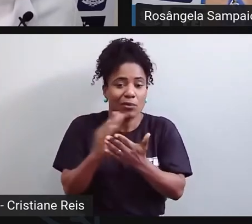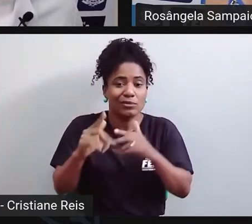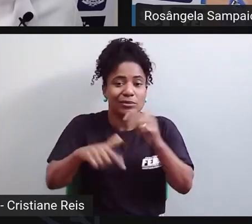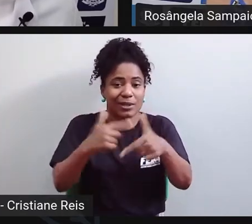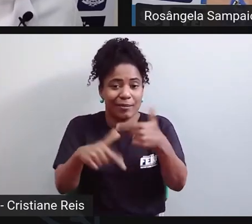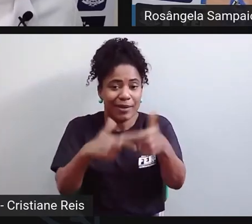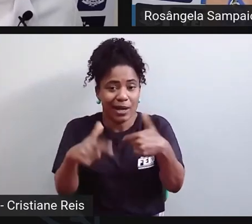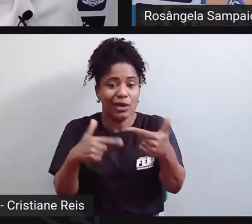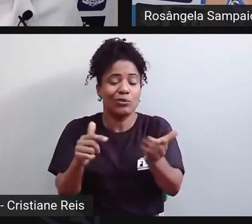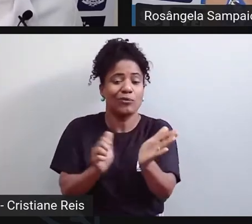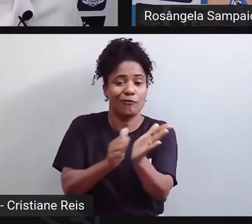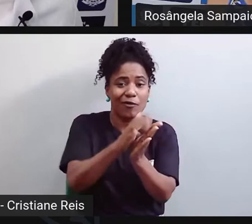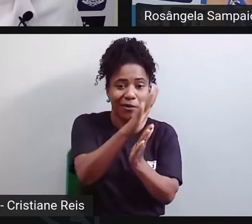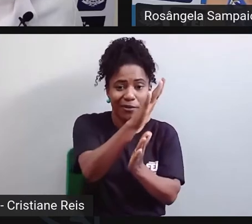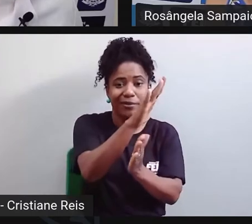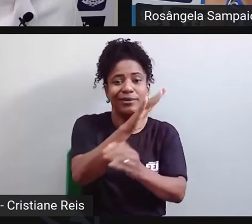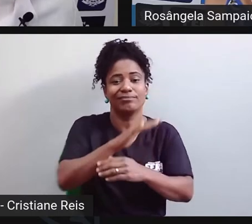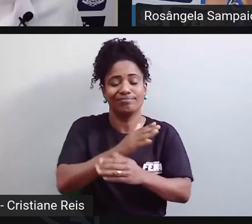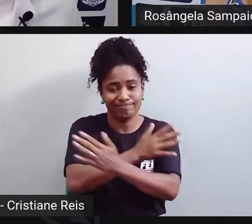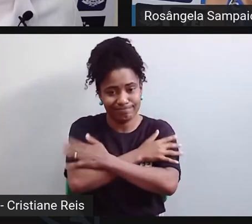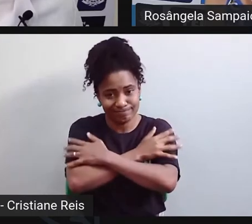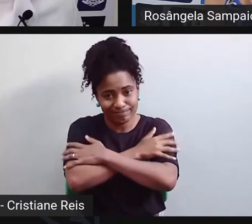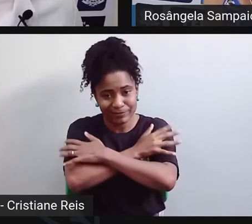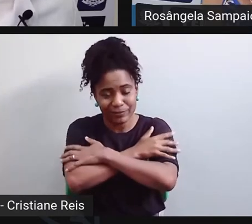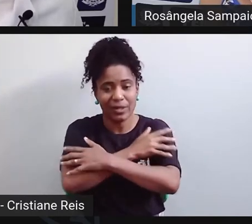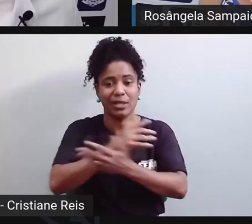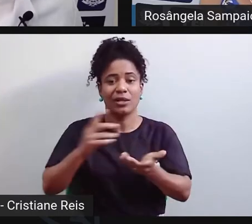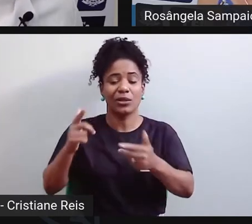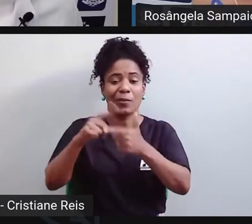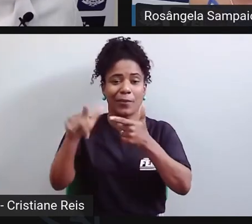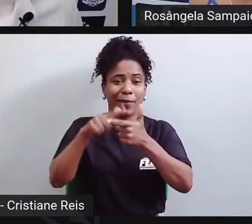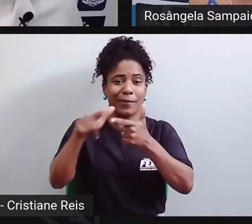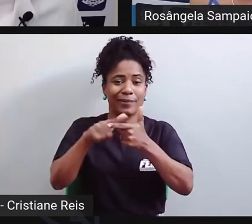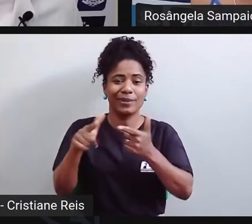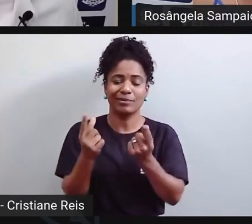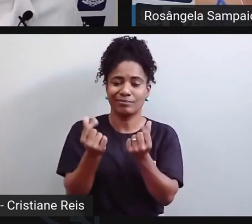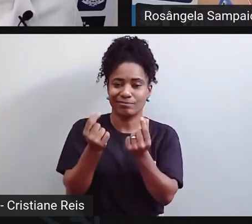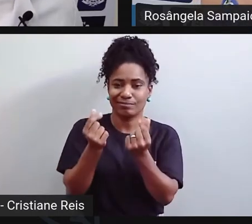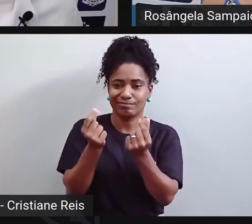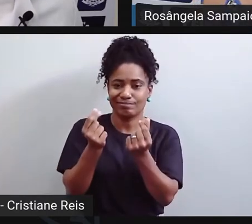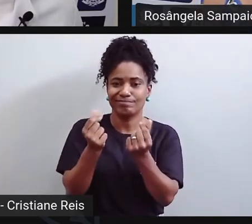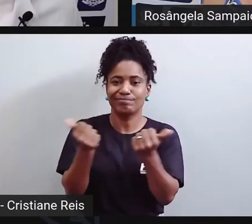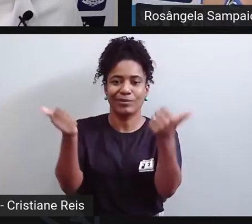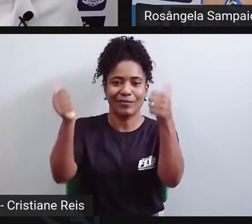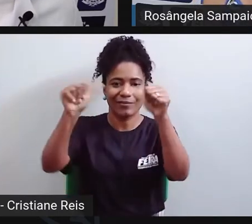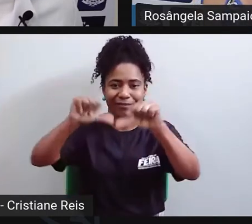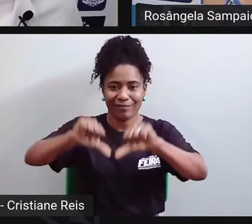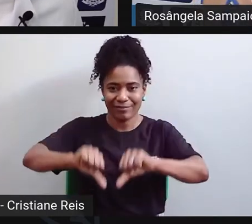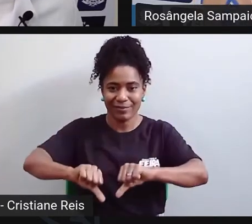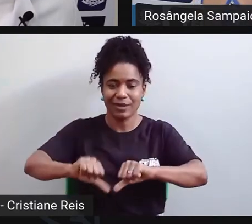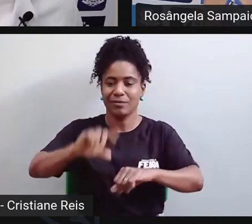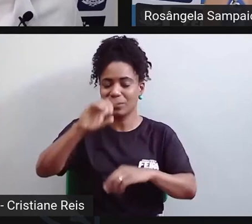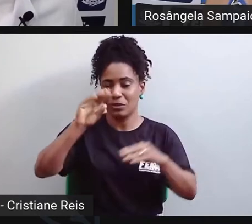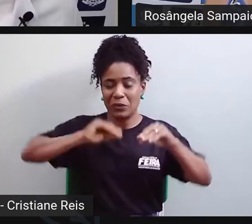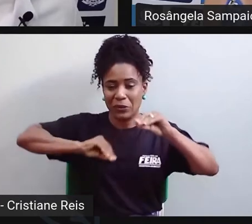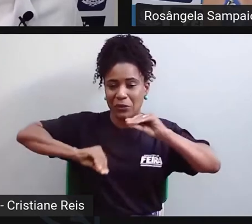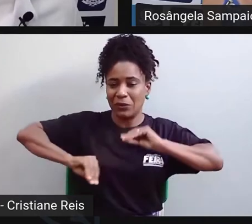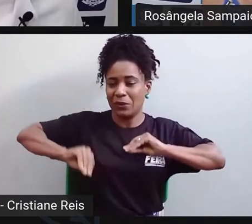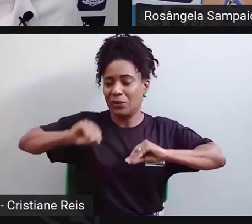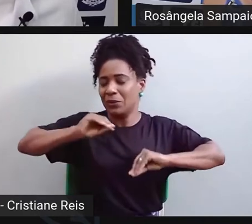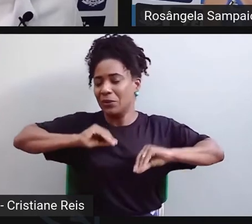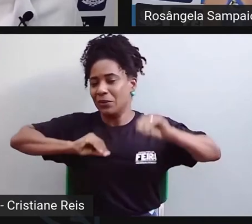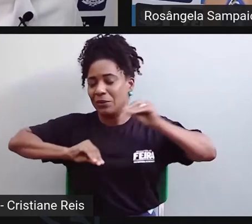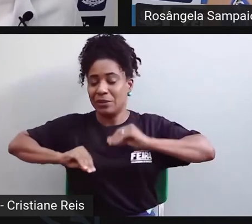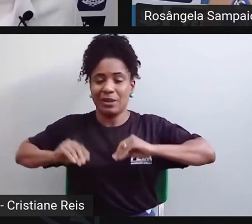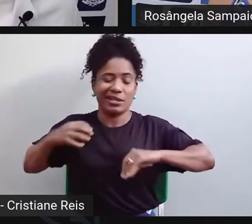modificação da questão econômica, e tudo isso levou, né, à depressão, à ansiedade